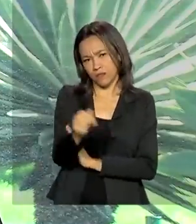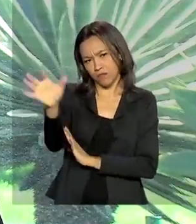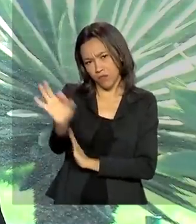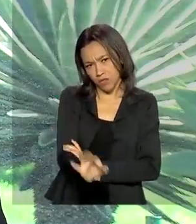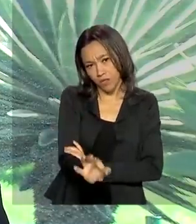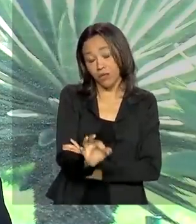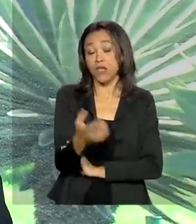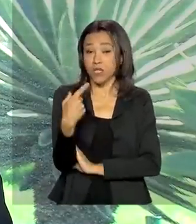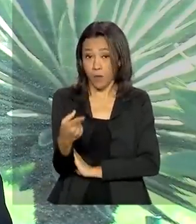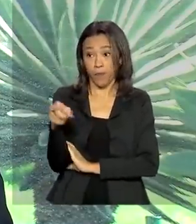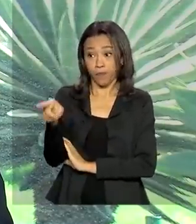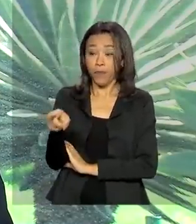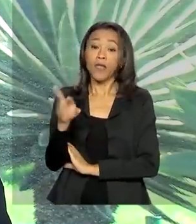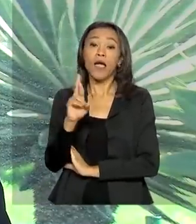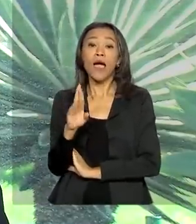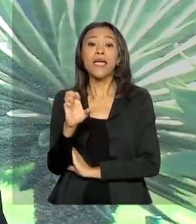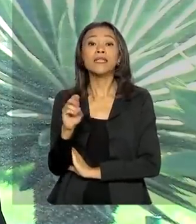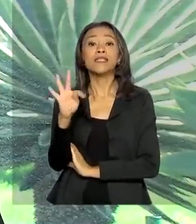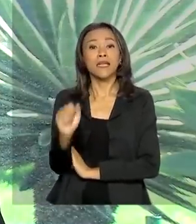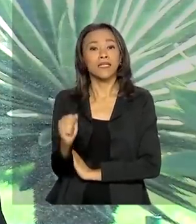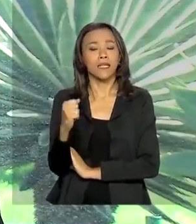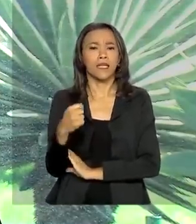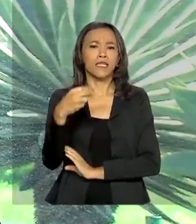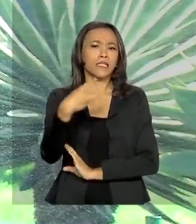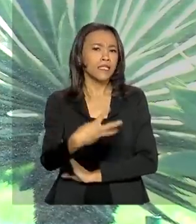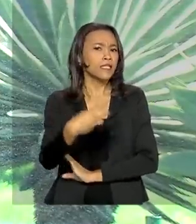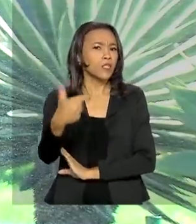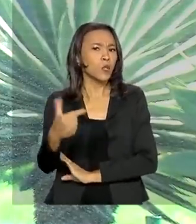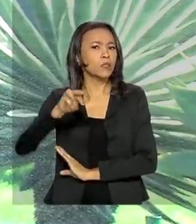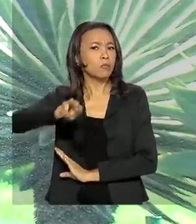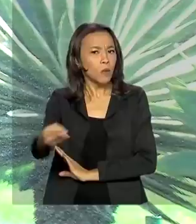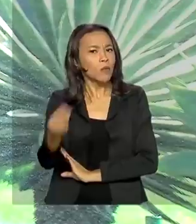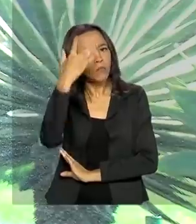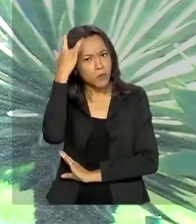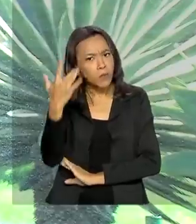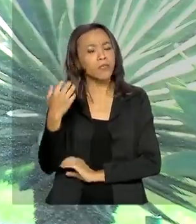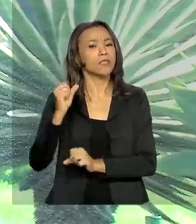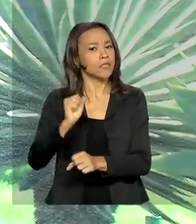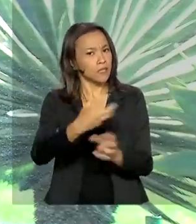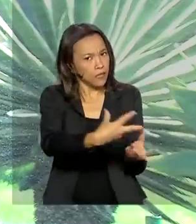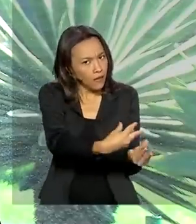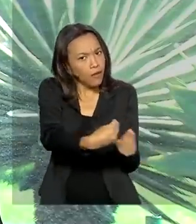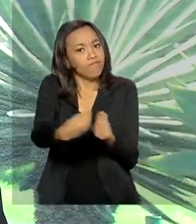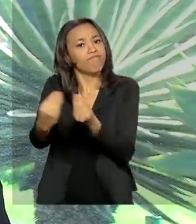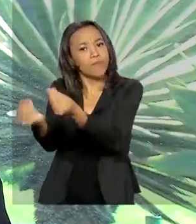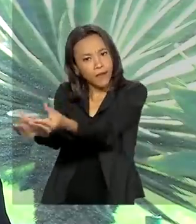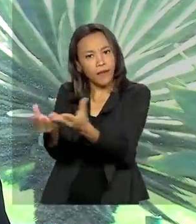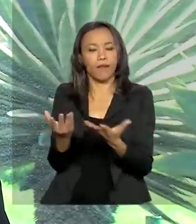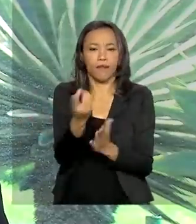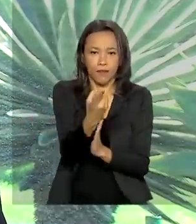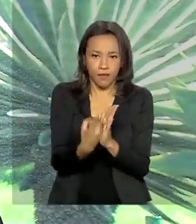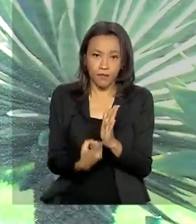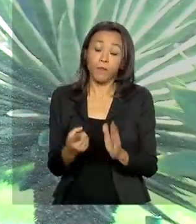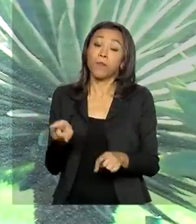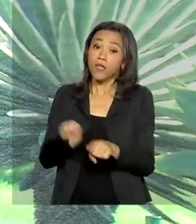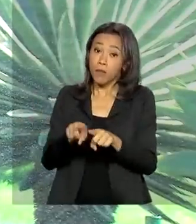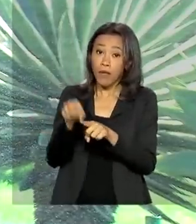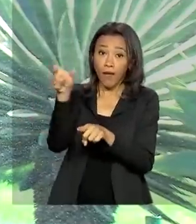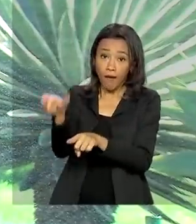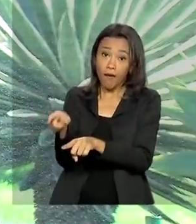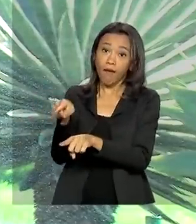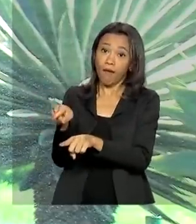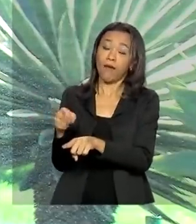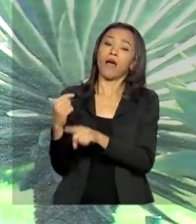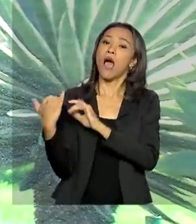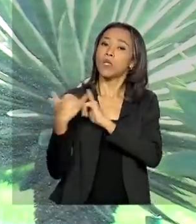Receita é de que 32 bilhões de contribuintes entreguem a declaração neste ano. A Receita também anunciou a desoneração